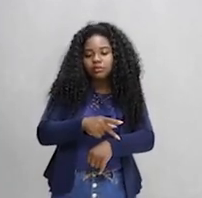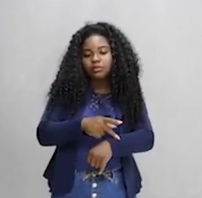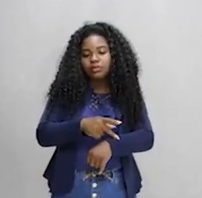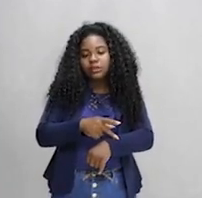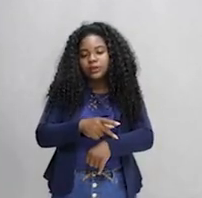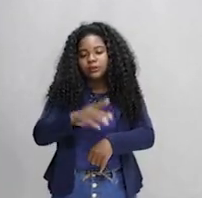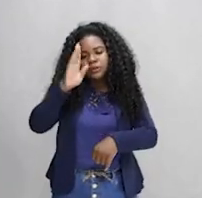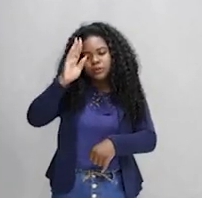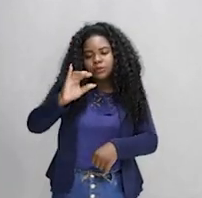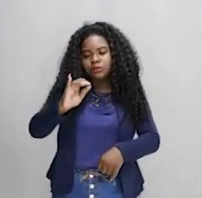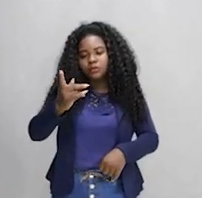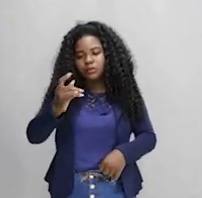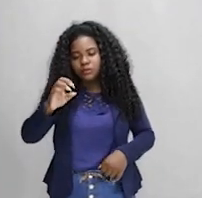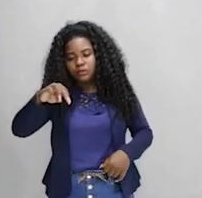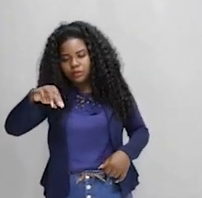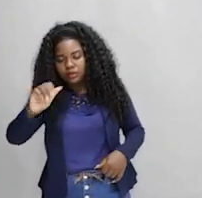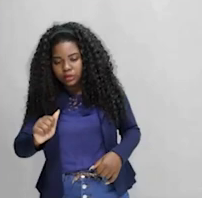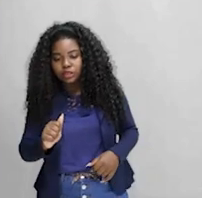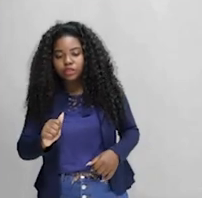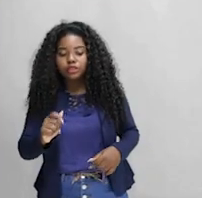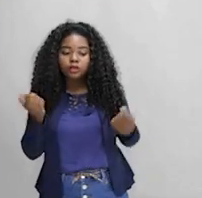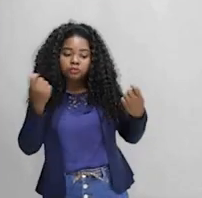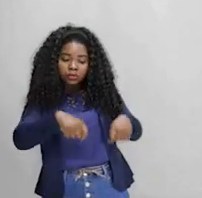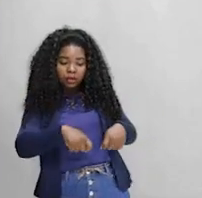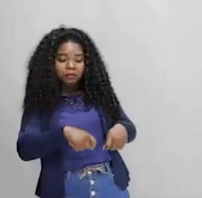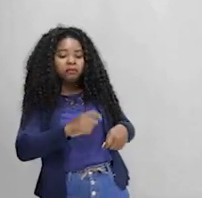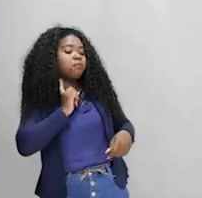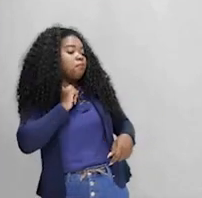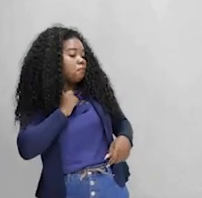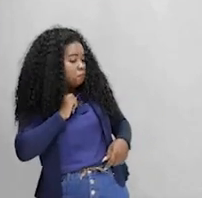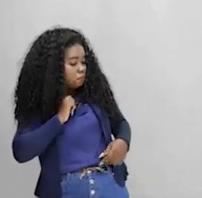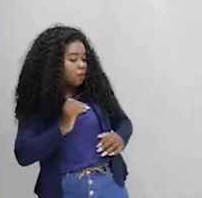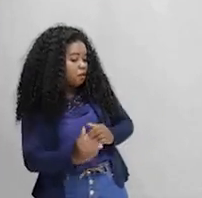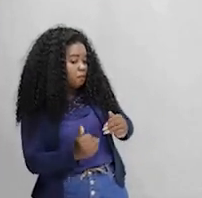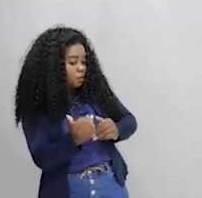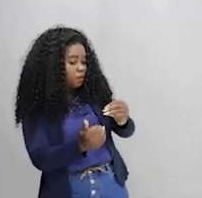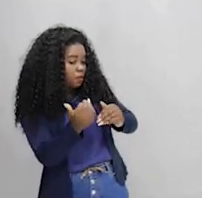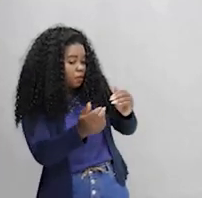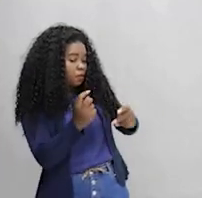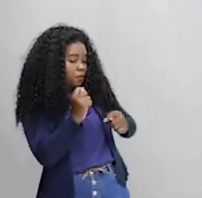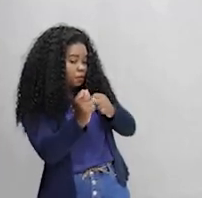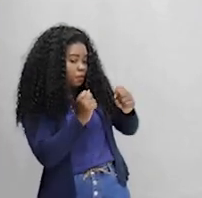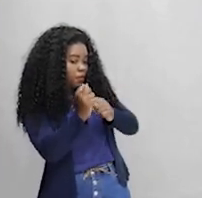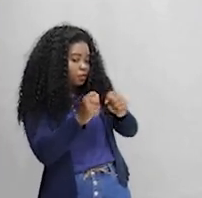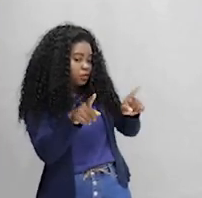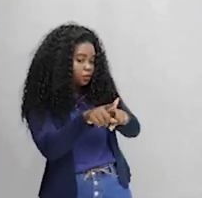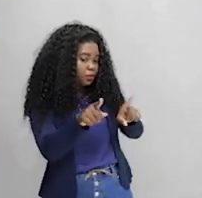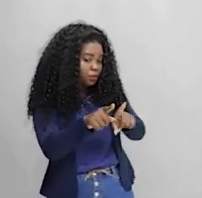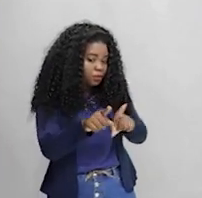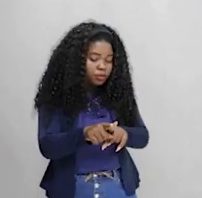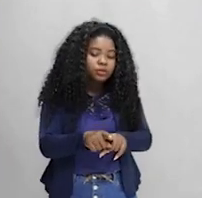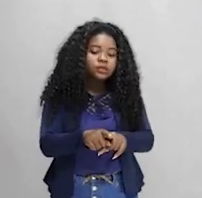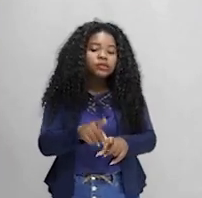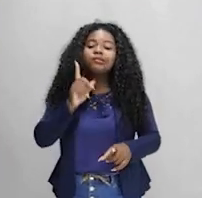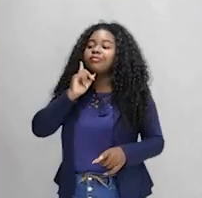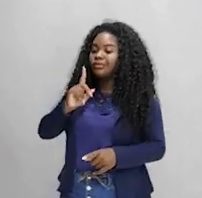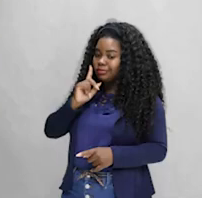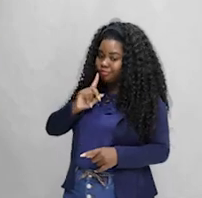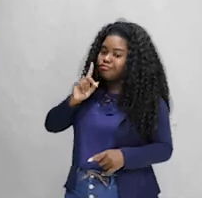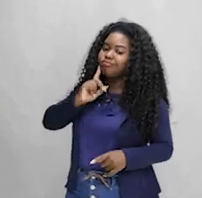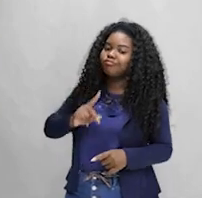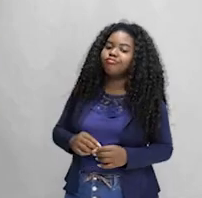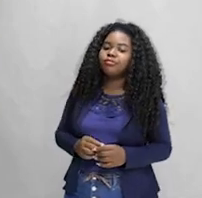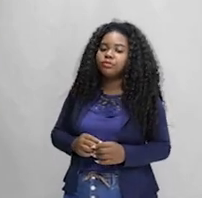Então, a China, na prática, poderia continuar a poluir, ou seja, crescer economicamente, e os Estados Unidos deveriam